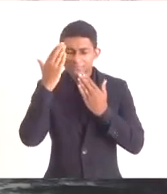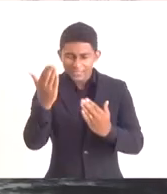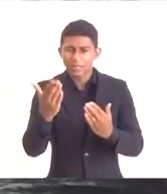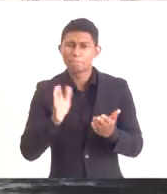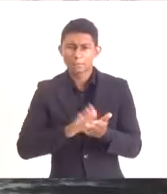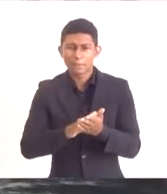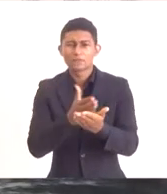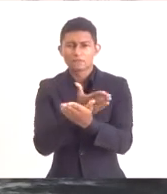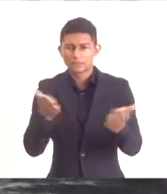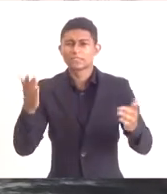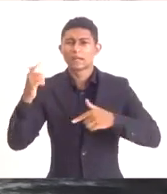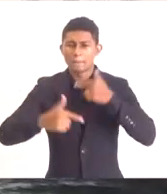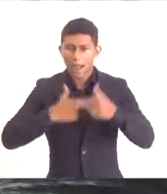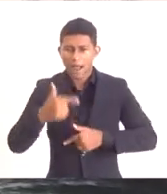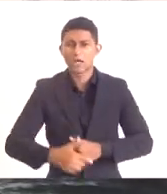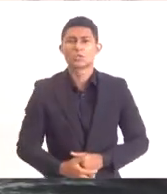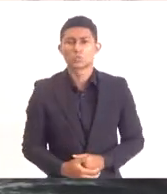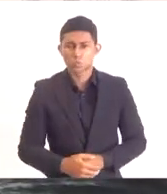trabalho de vocês.